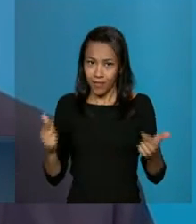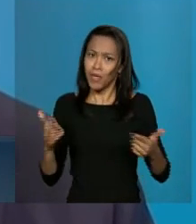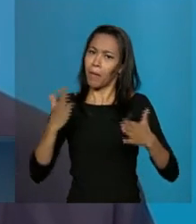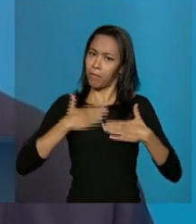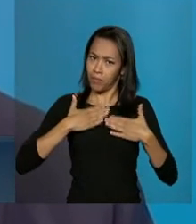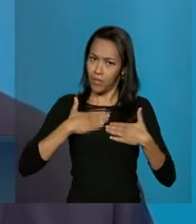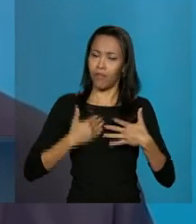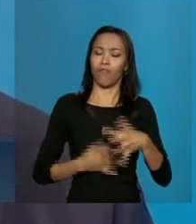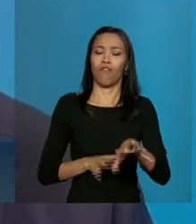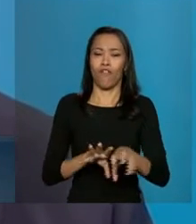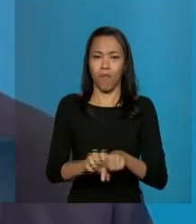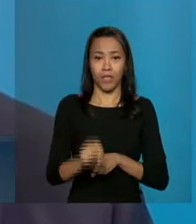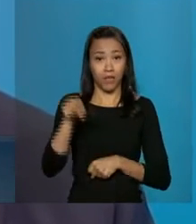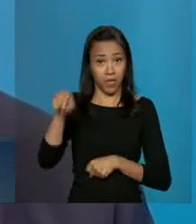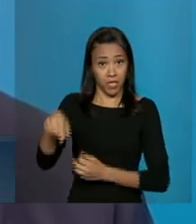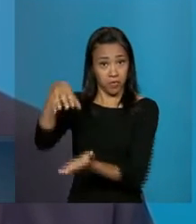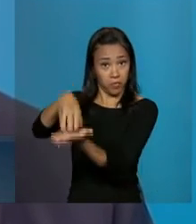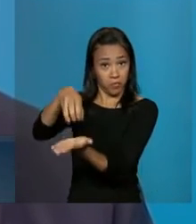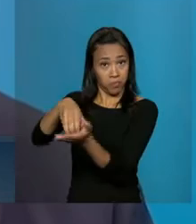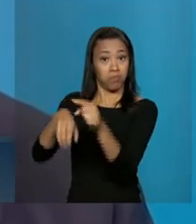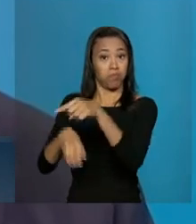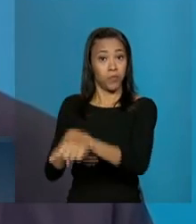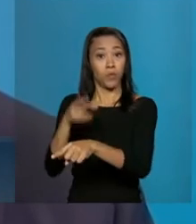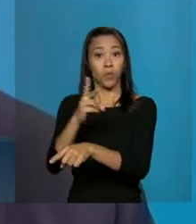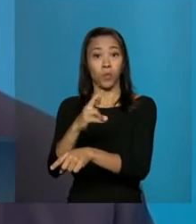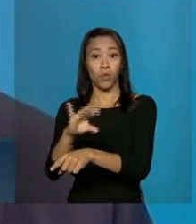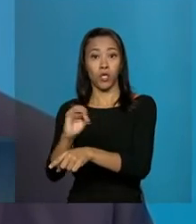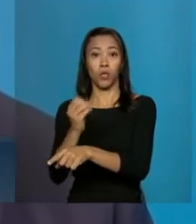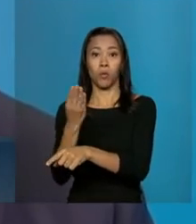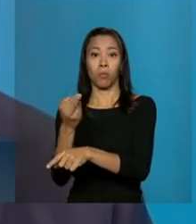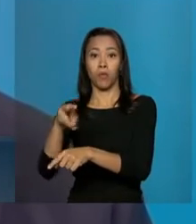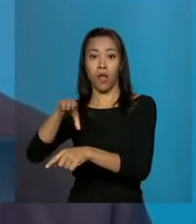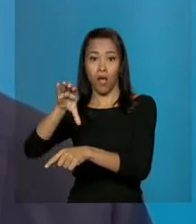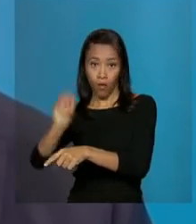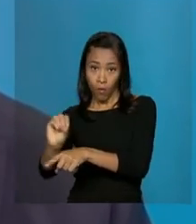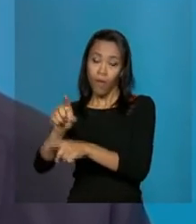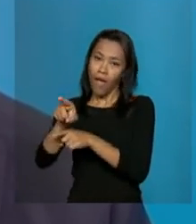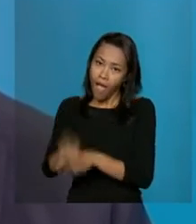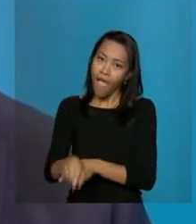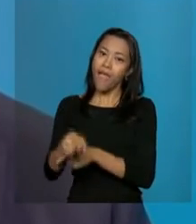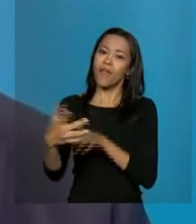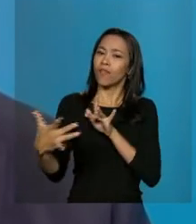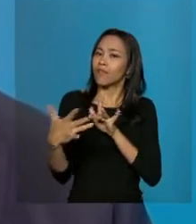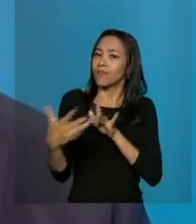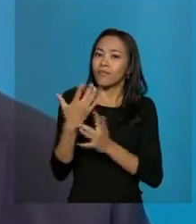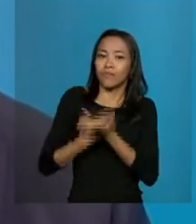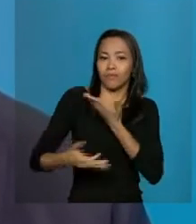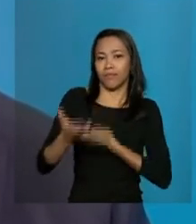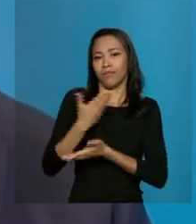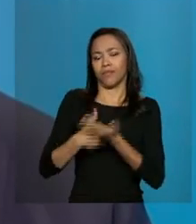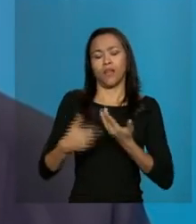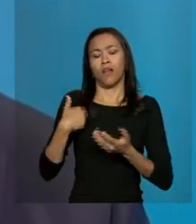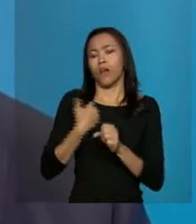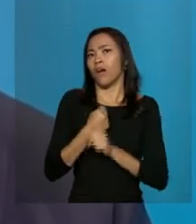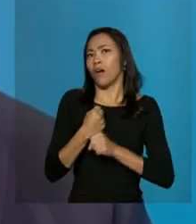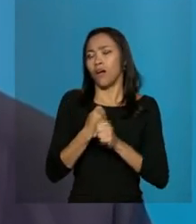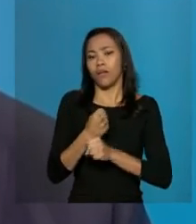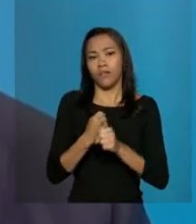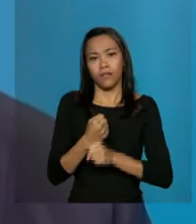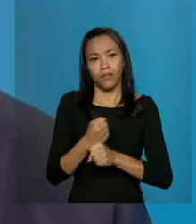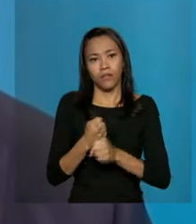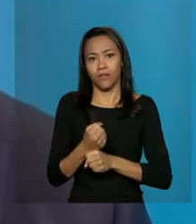minha formação no Rio Branco está intimamente ligada ao que eu sou hoje. Quantas vezes, ao longo daqueles